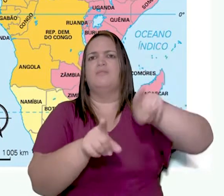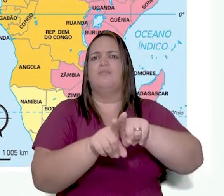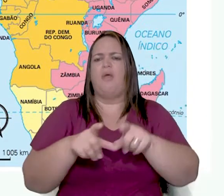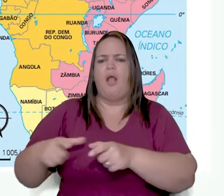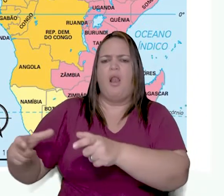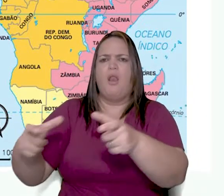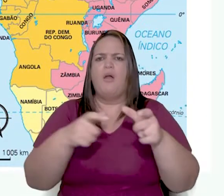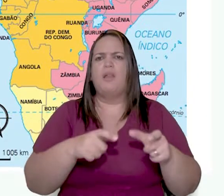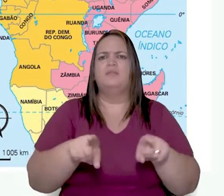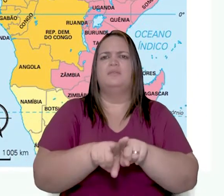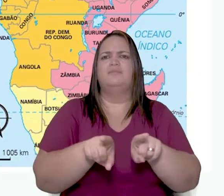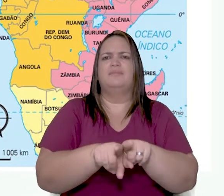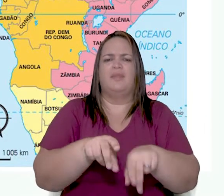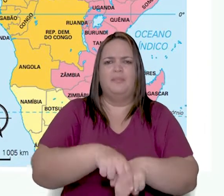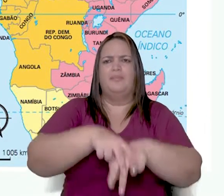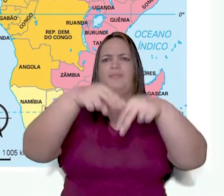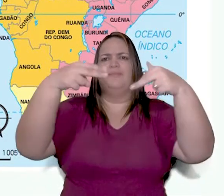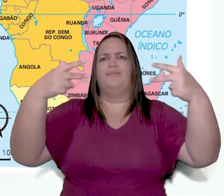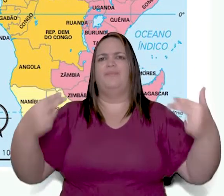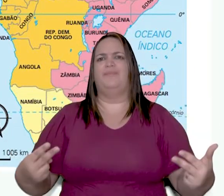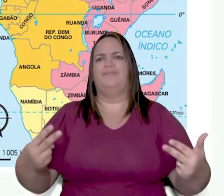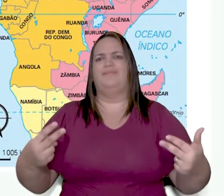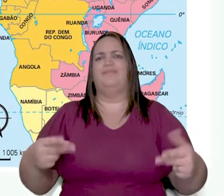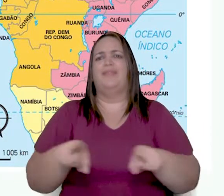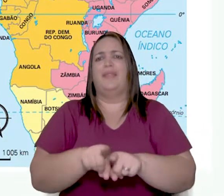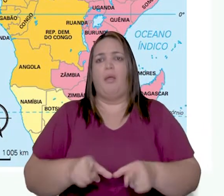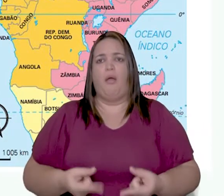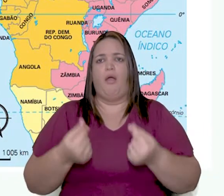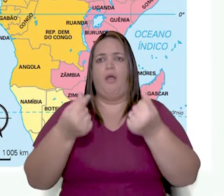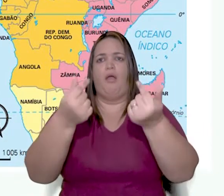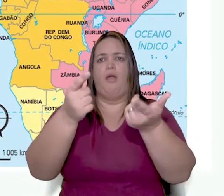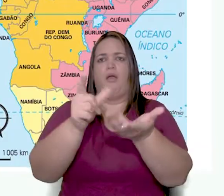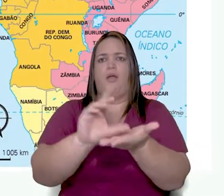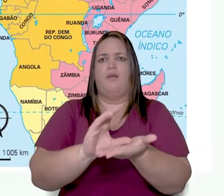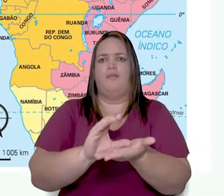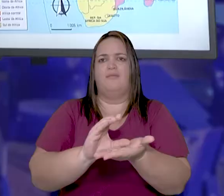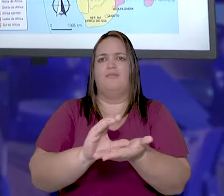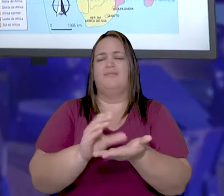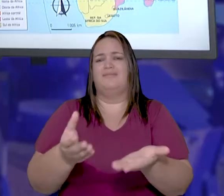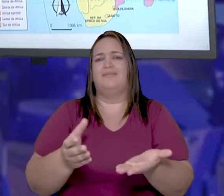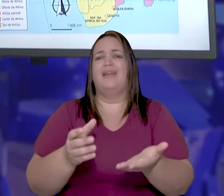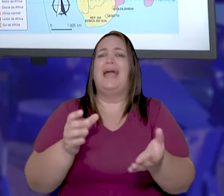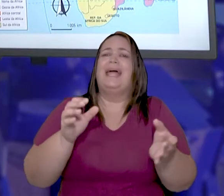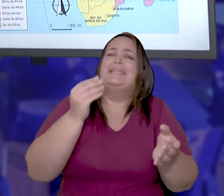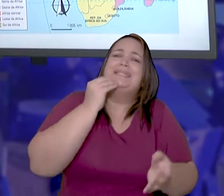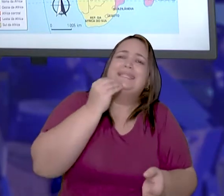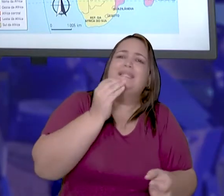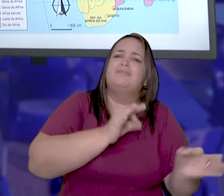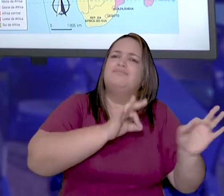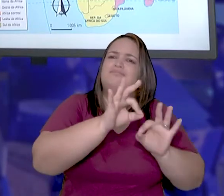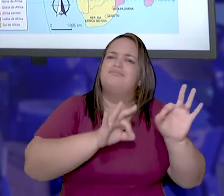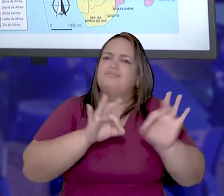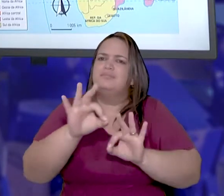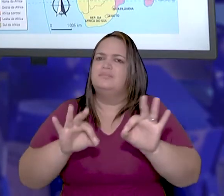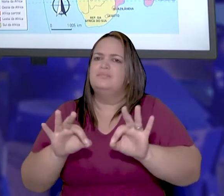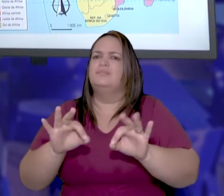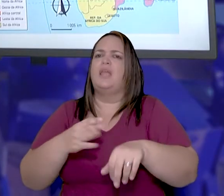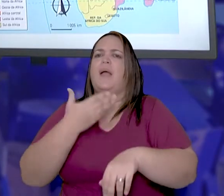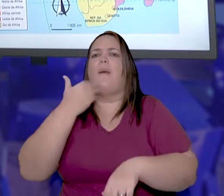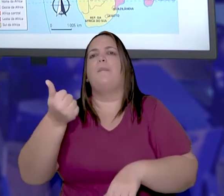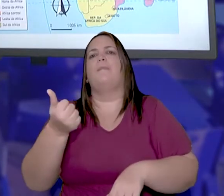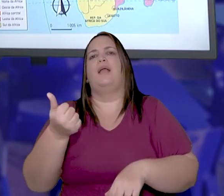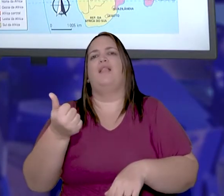geográficos, localização, etnia e economia para tentar